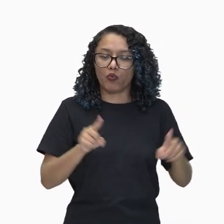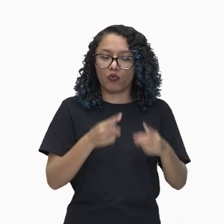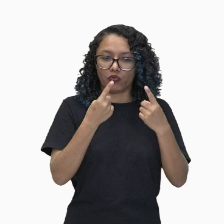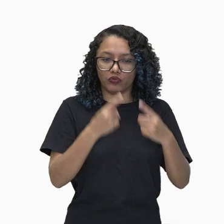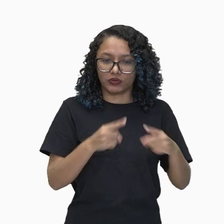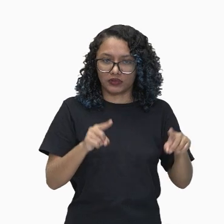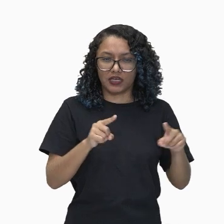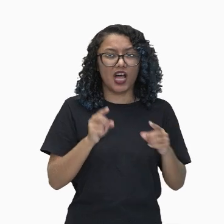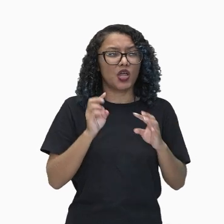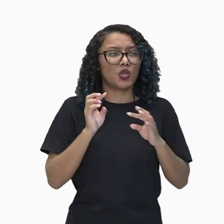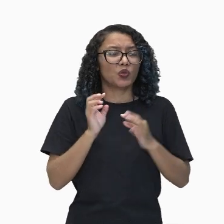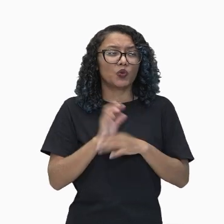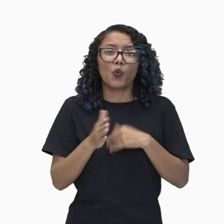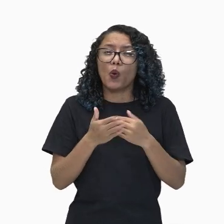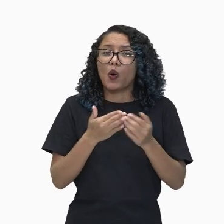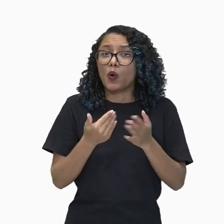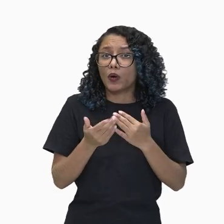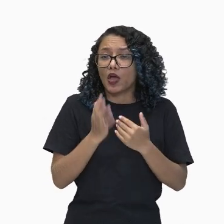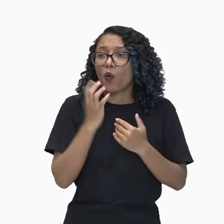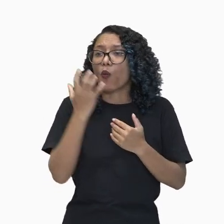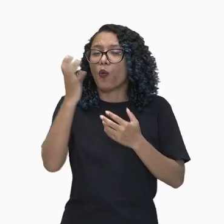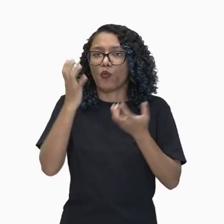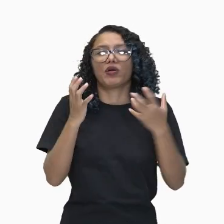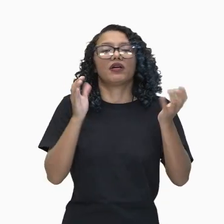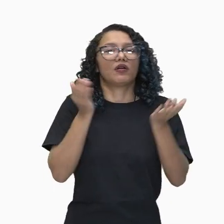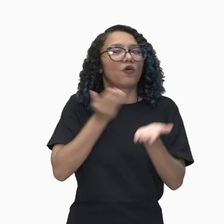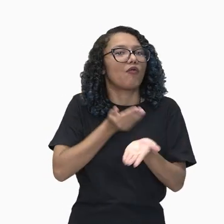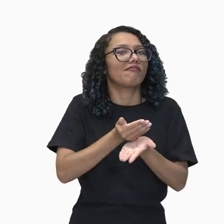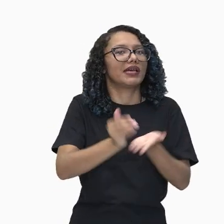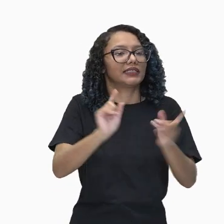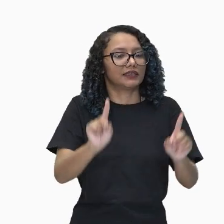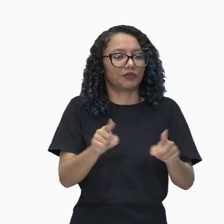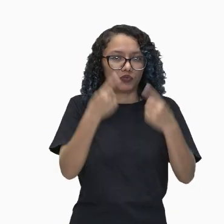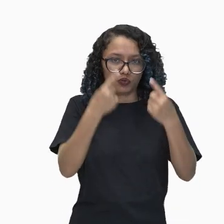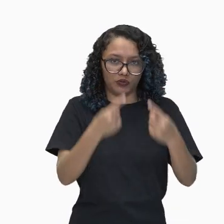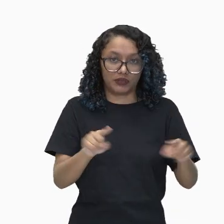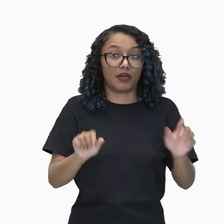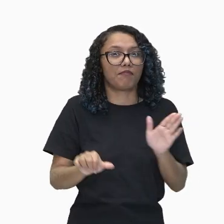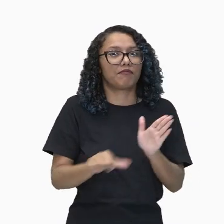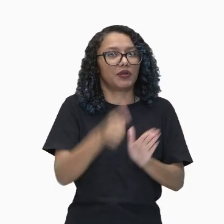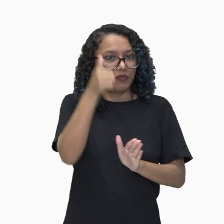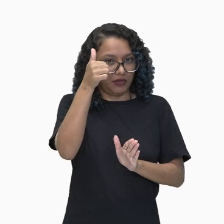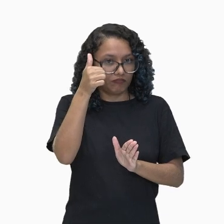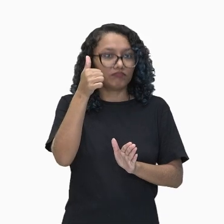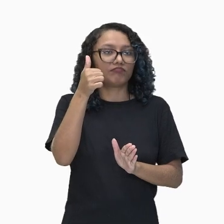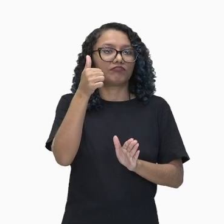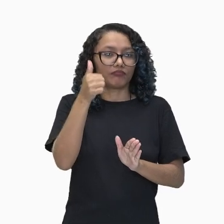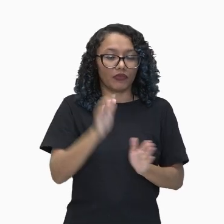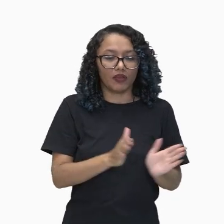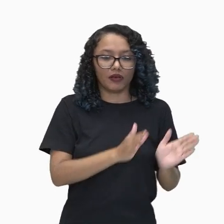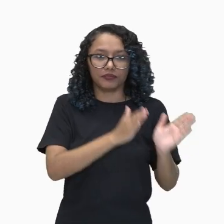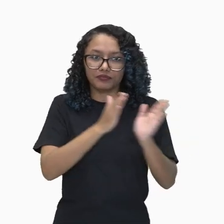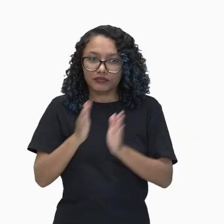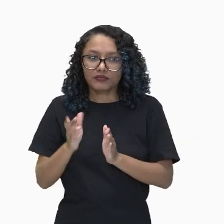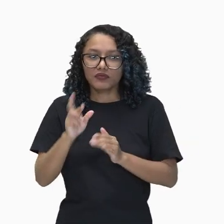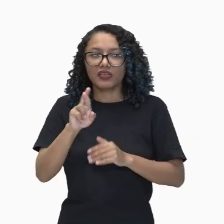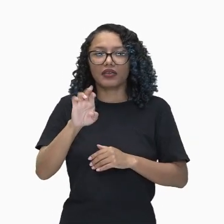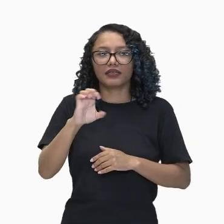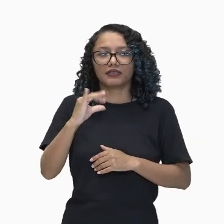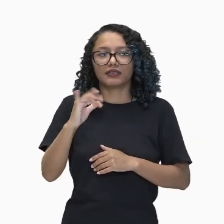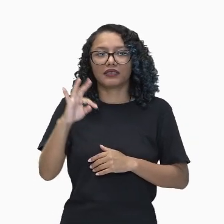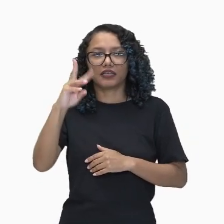inicia-se com uma música. E depois vem o recitativo, que é o diálogo entre os atores